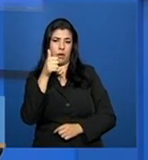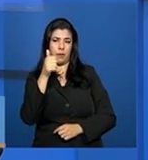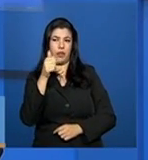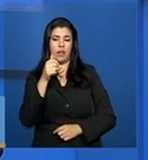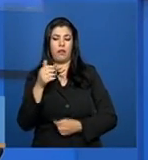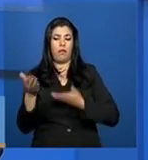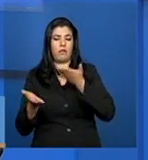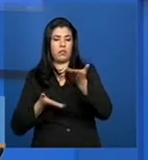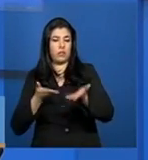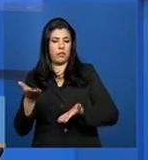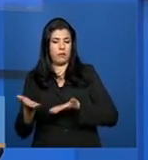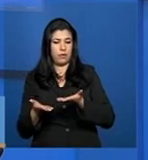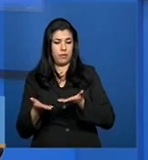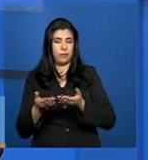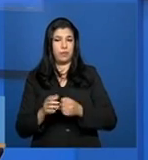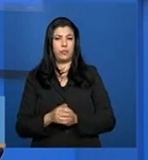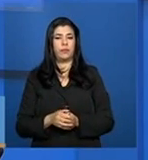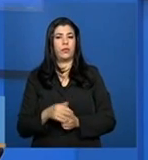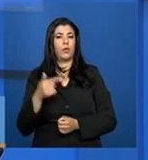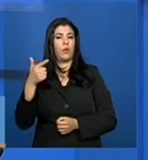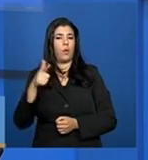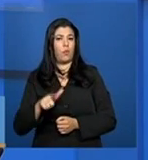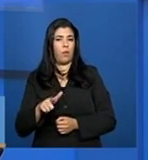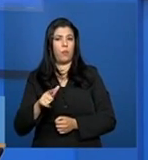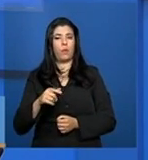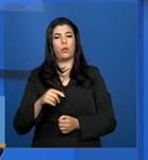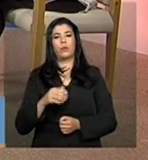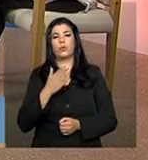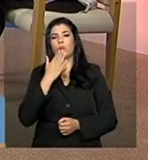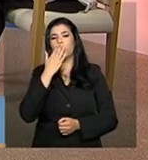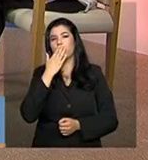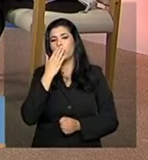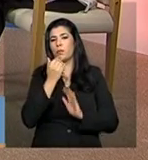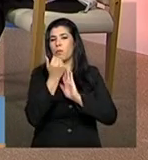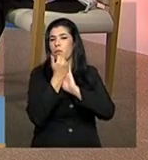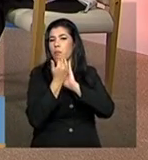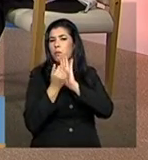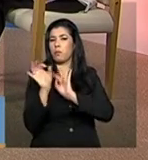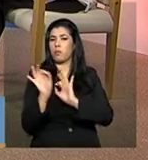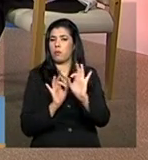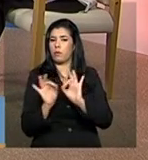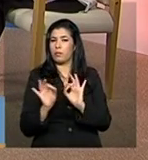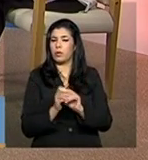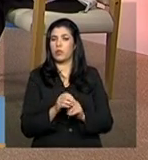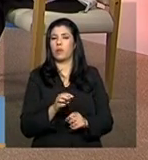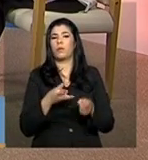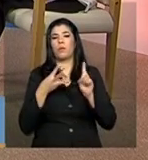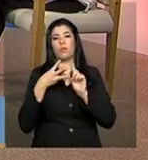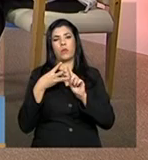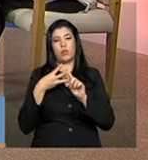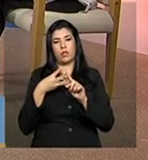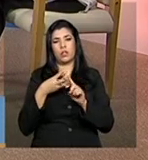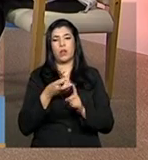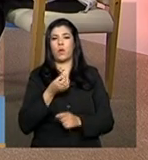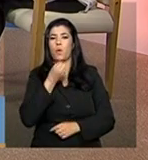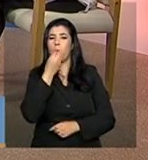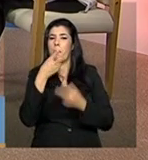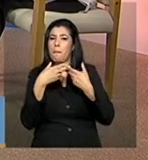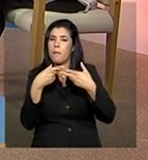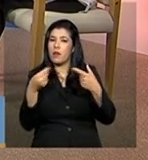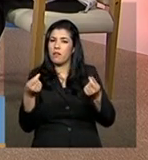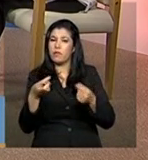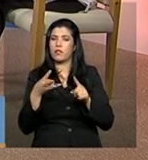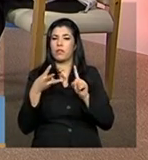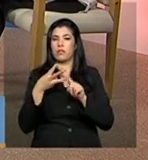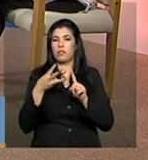tipo serviço, um outro do tipo programas e projetos, um outro do tipo benefício e um outro de assessoramento,